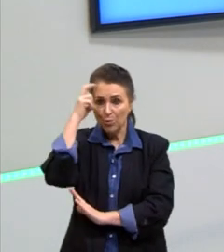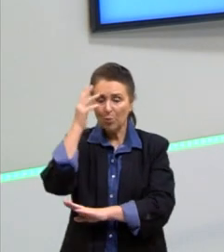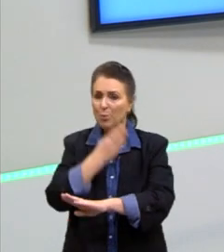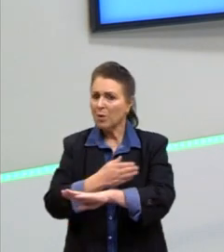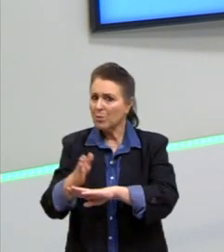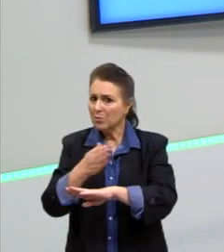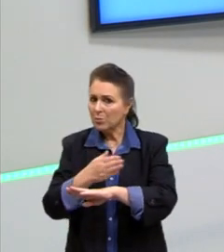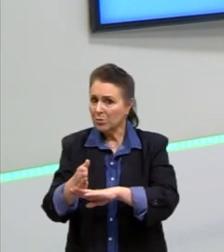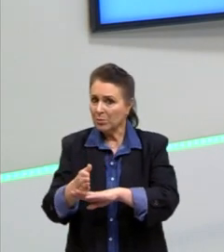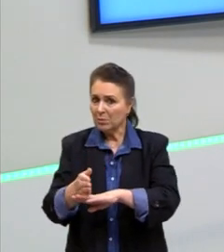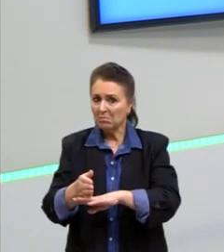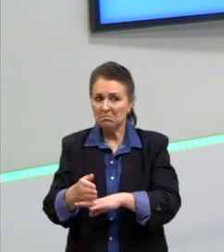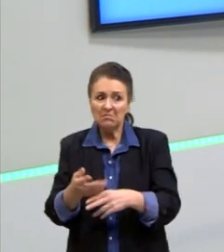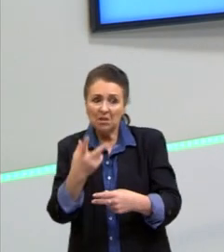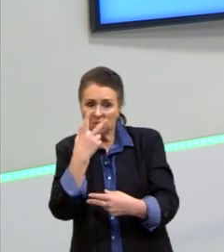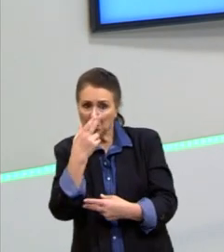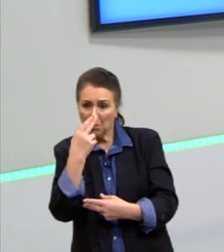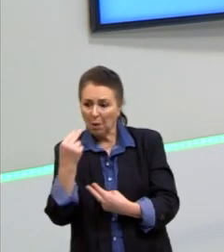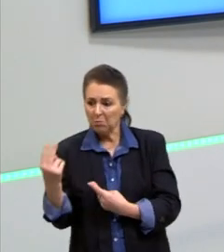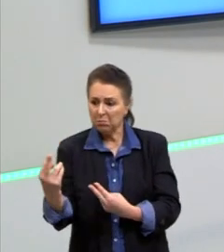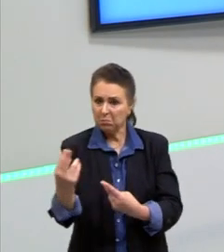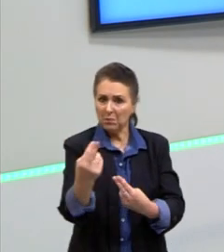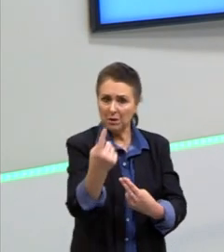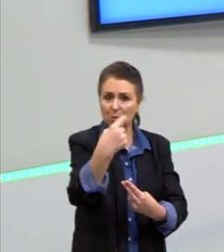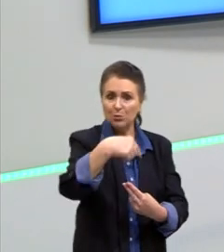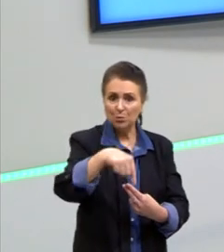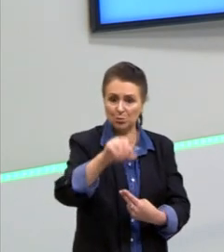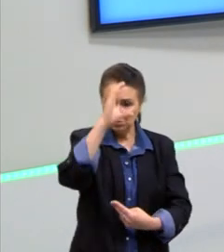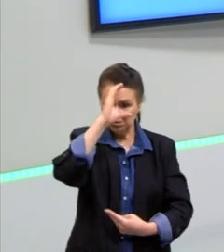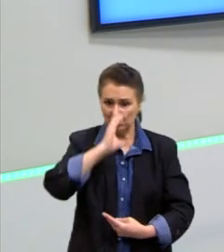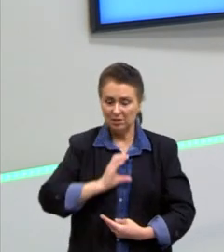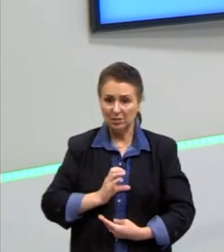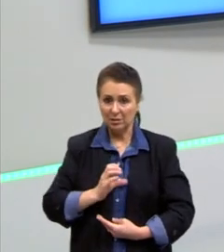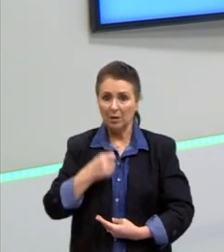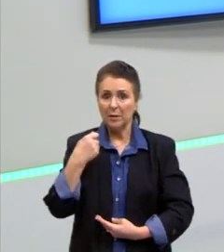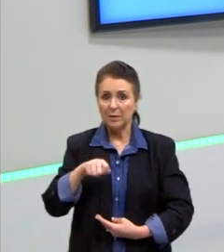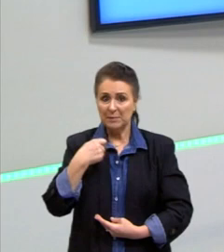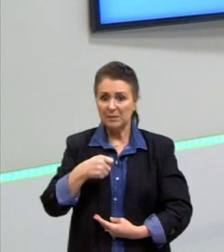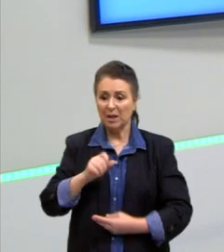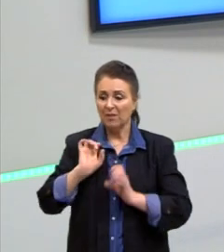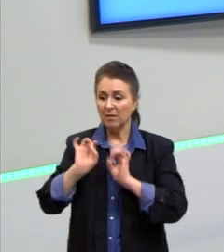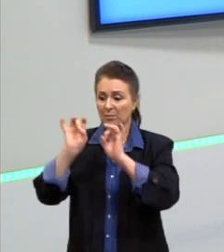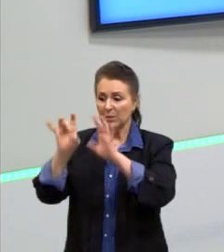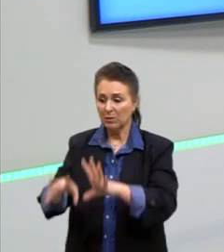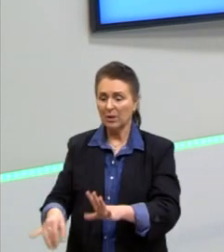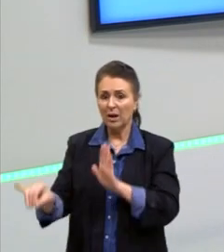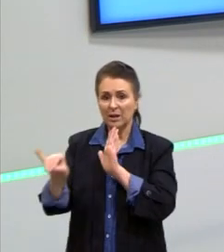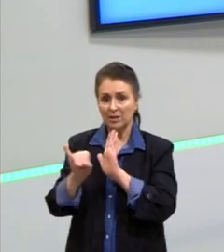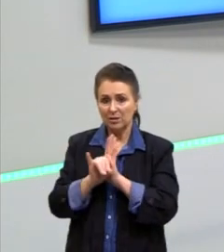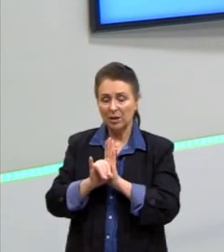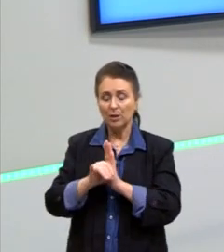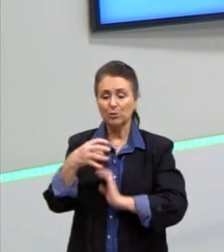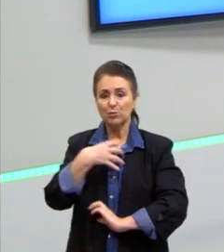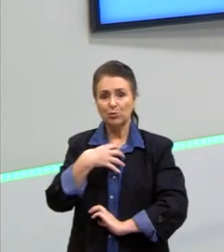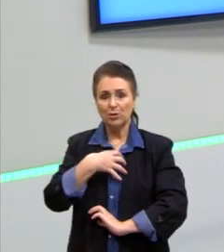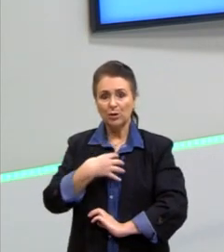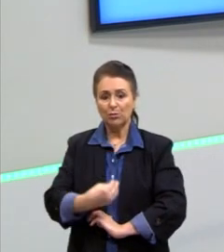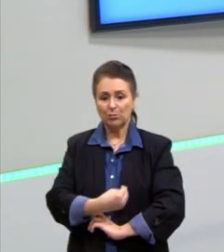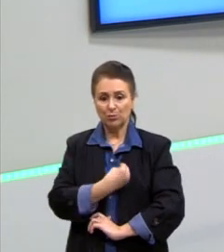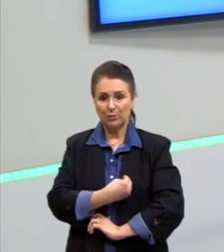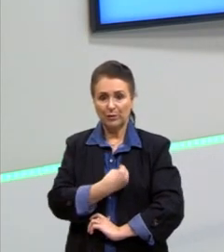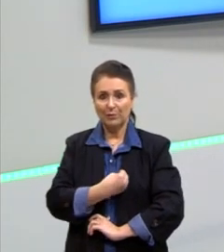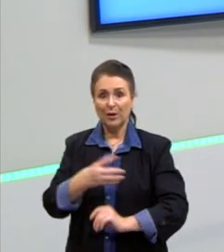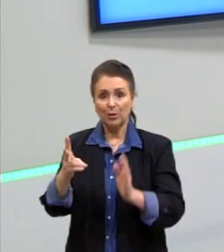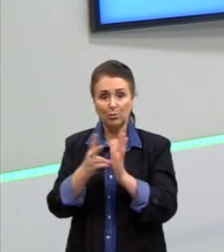tornassem como os outros cidadãos. Para eles terem cidadania, eles tinham que abandonar a sua identidade e a sua forma de vida. Uma coisa que é